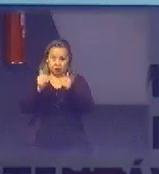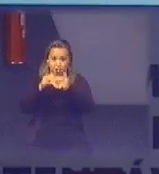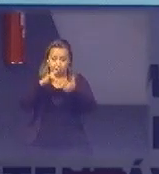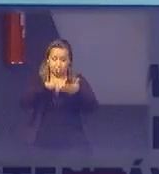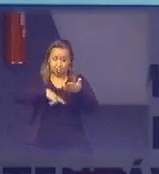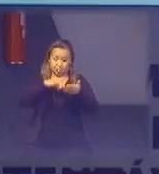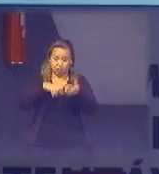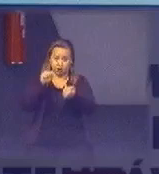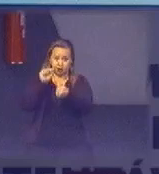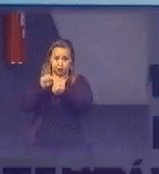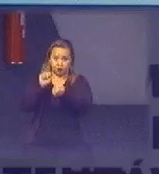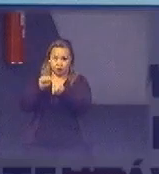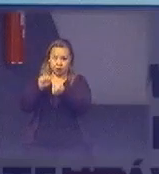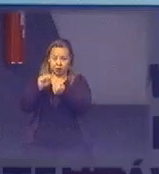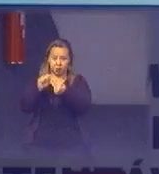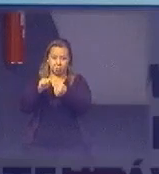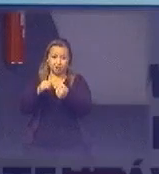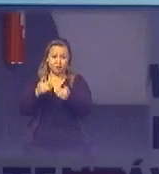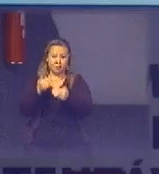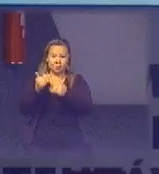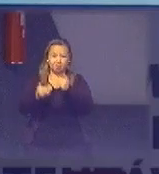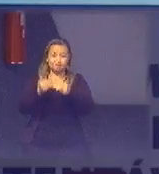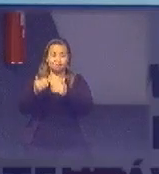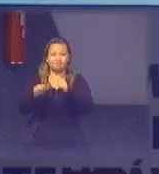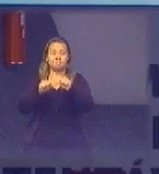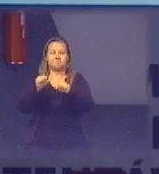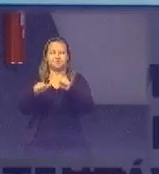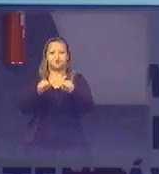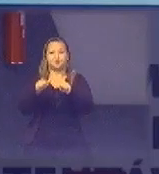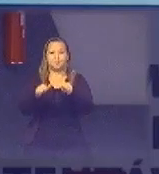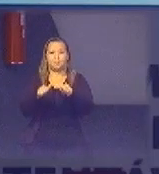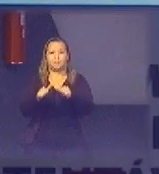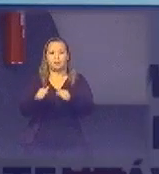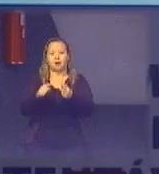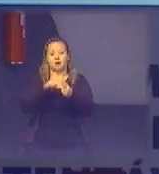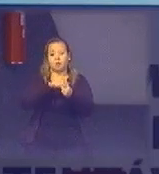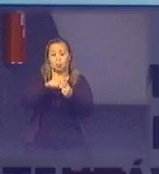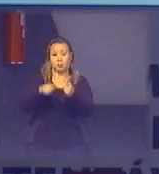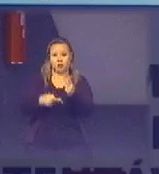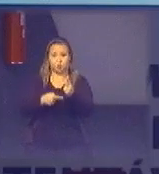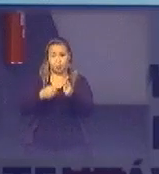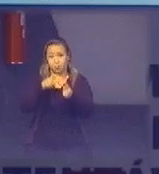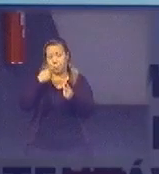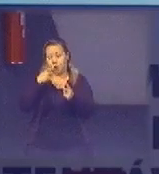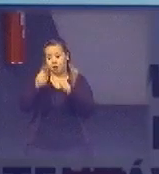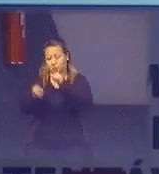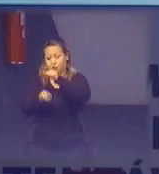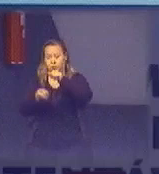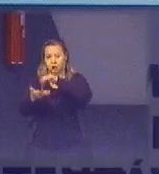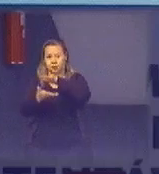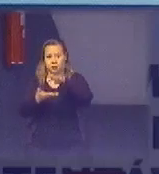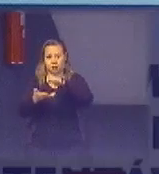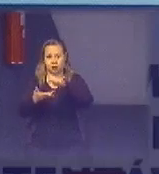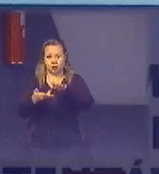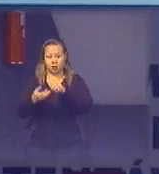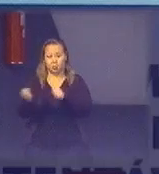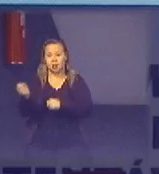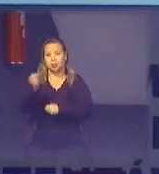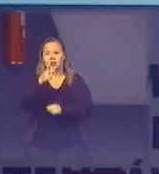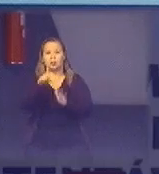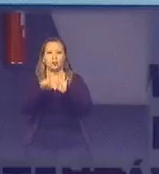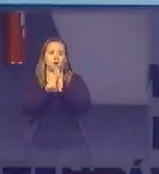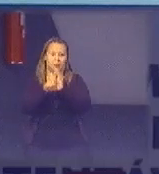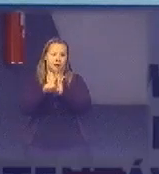e a nova lei eleva para princípio e quase só tem duas vezes a palavra sustentabilidade só no texto da lei da nova lei é muito pouco